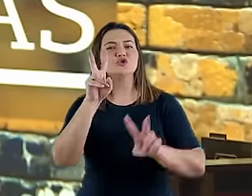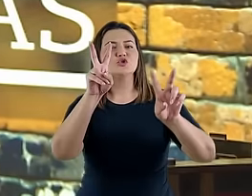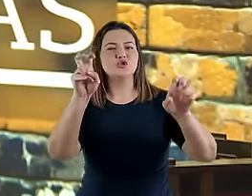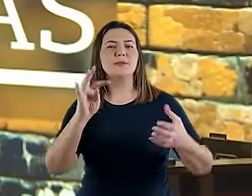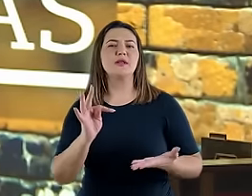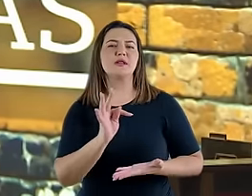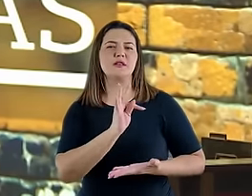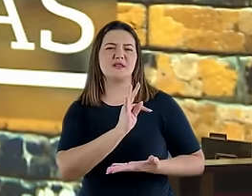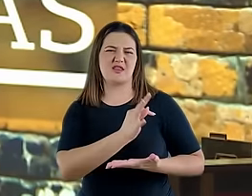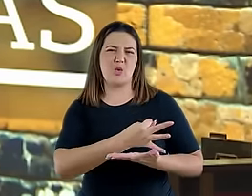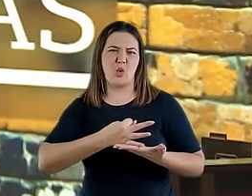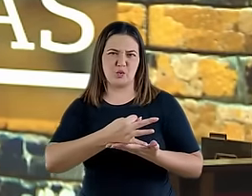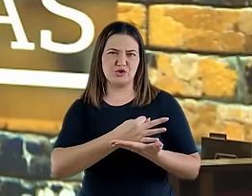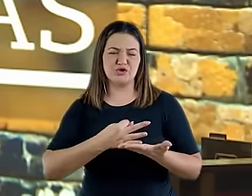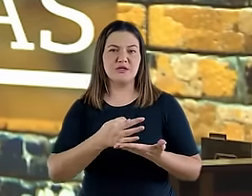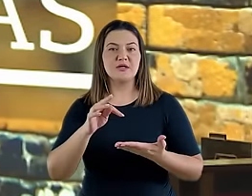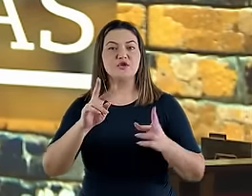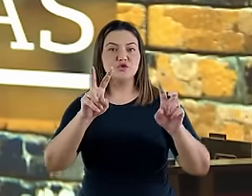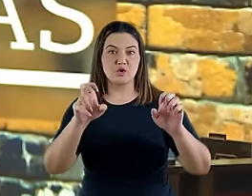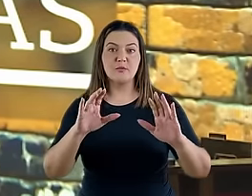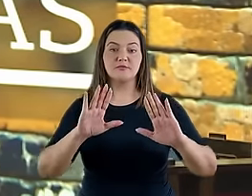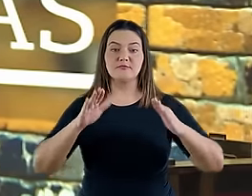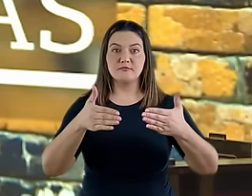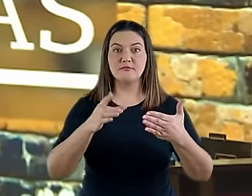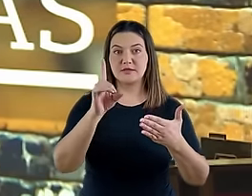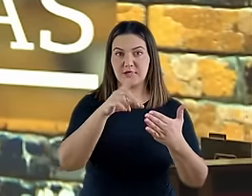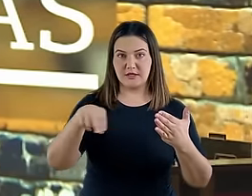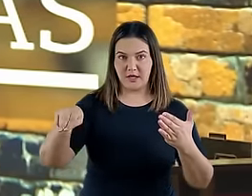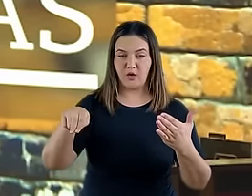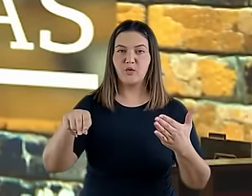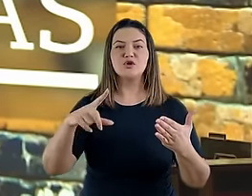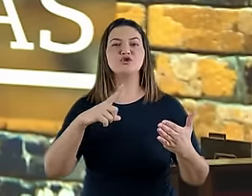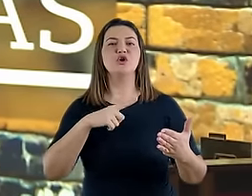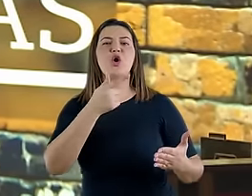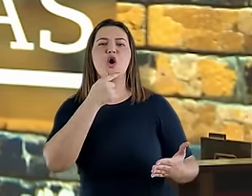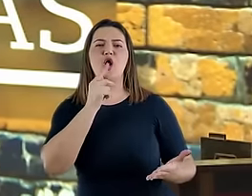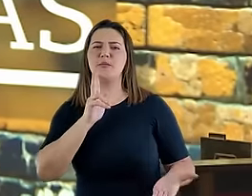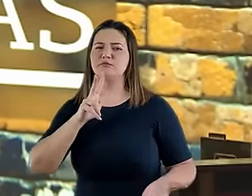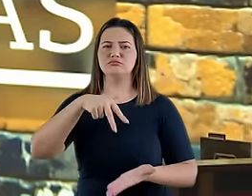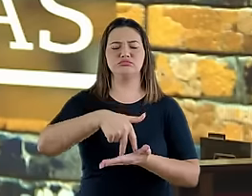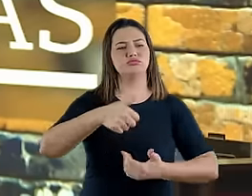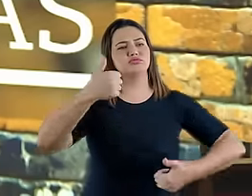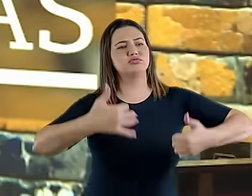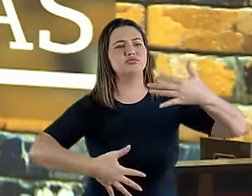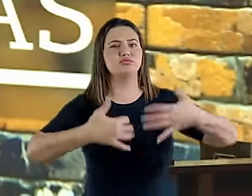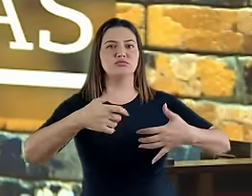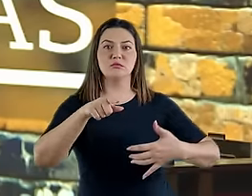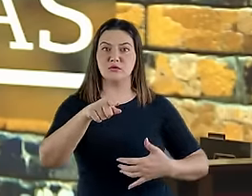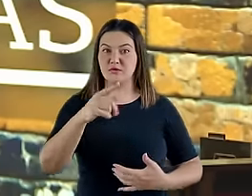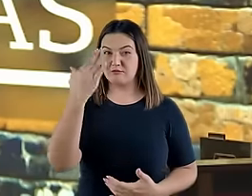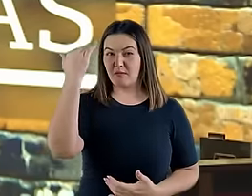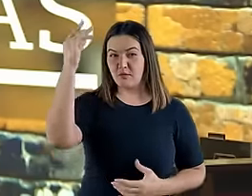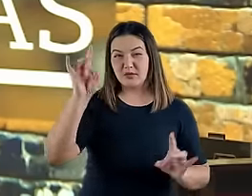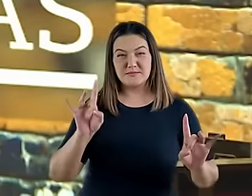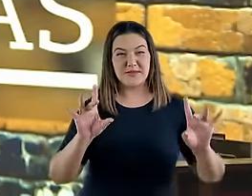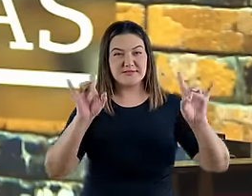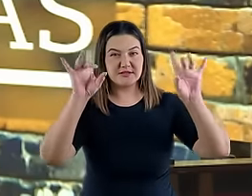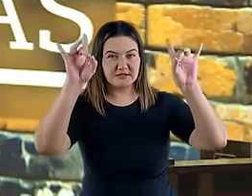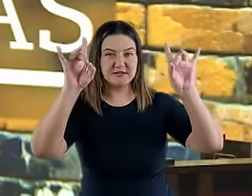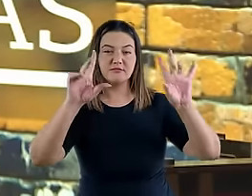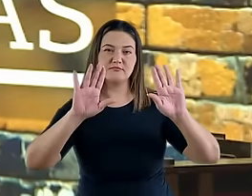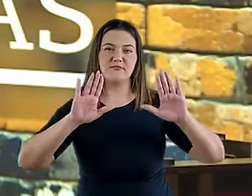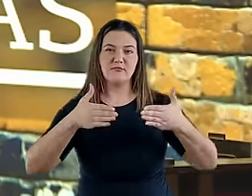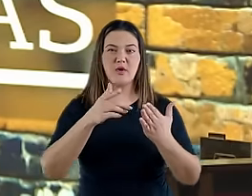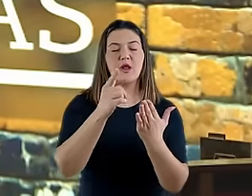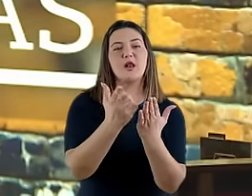estava assistindo, e este seminário era sobre a classe de Daniel e tinha como preletor um dos maiores especialistas em Daniel que havia